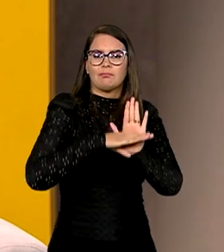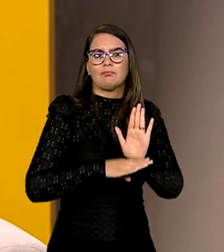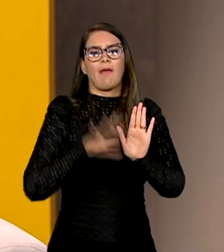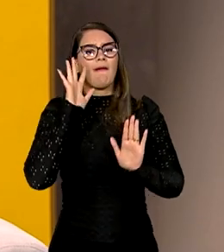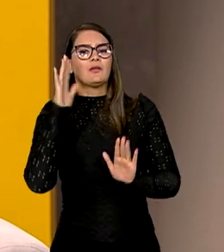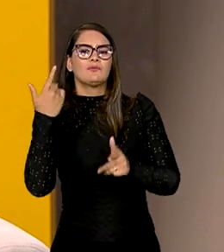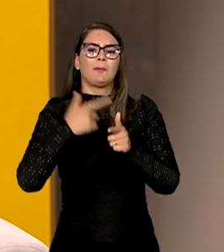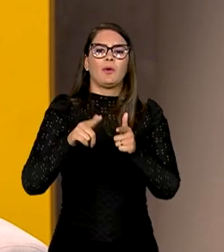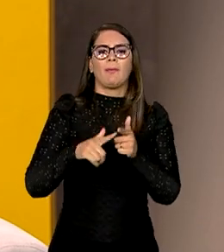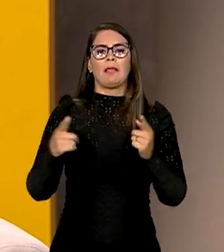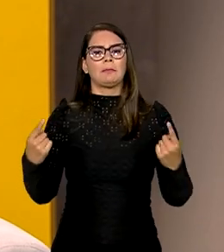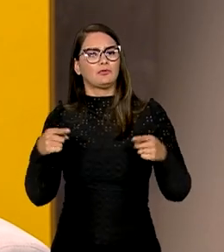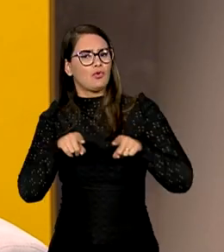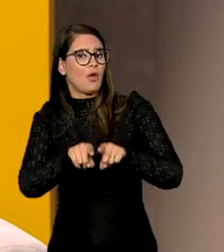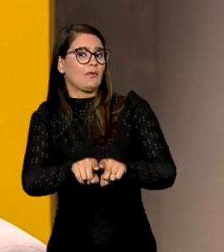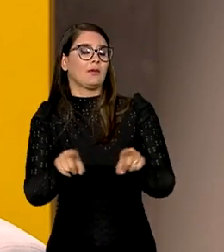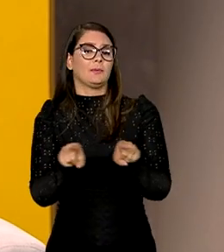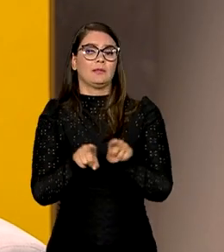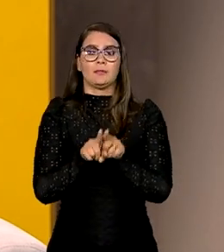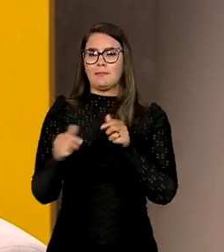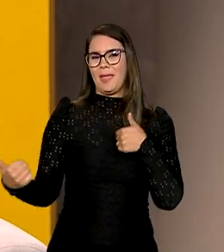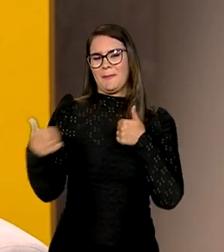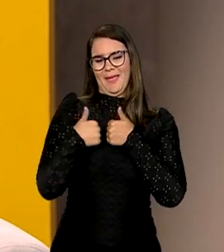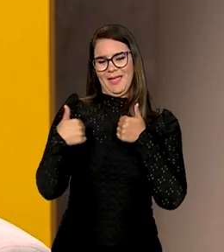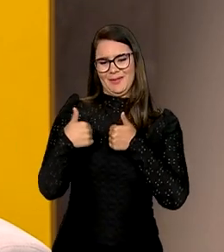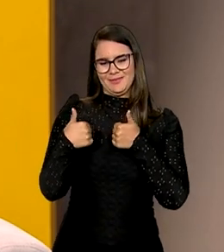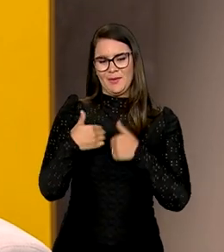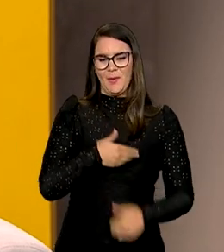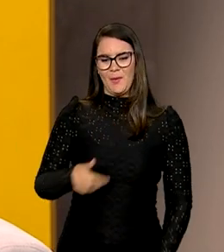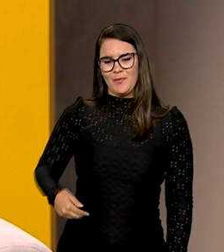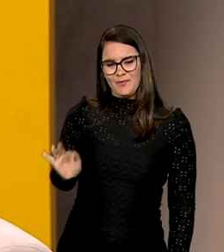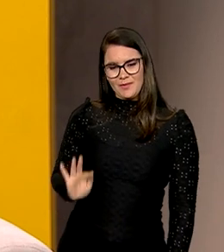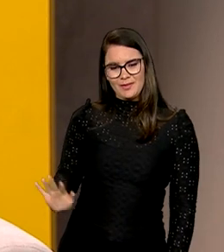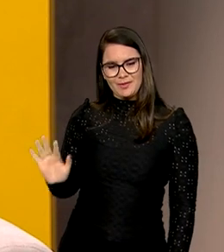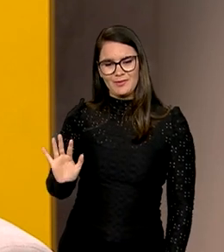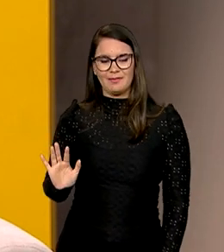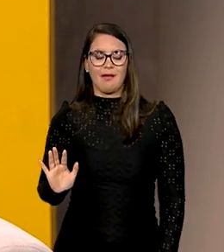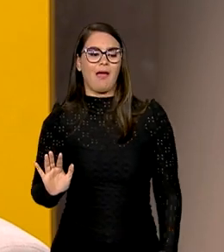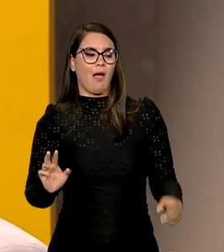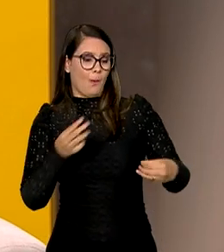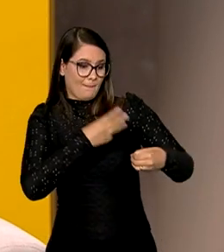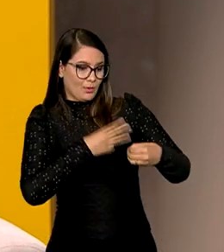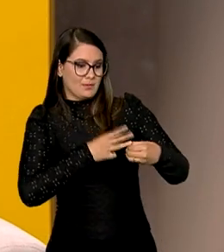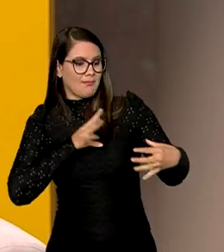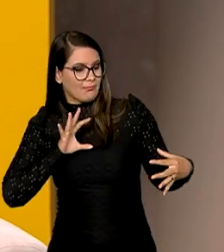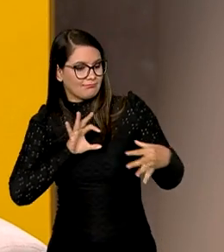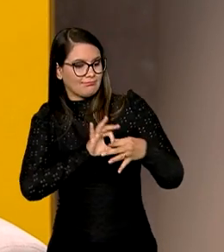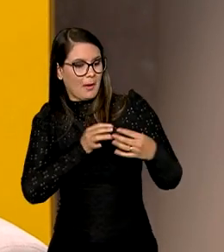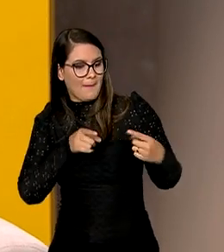problemas de convênios e mais que isso, é aproximação do governo federal e dos governos municipais. É muito potente,